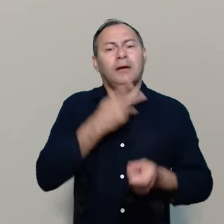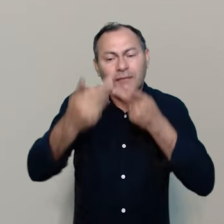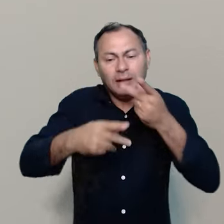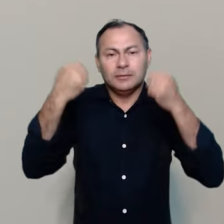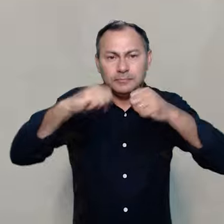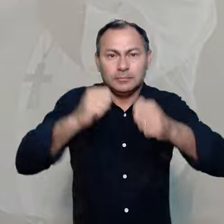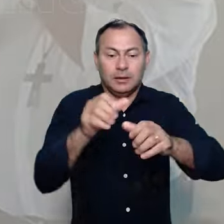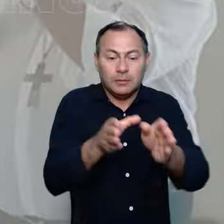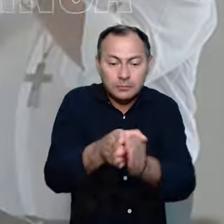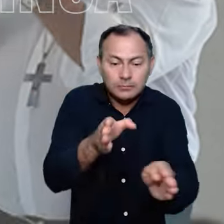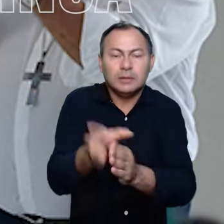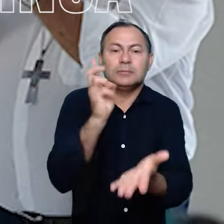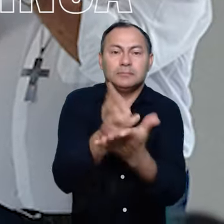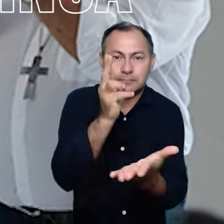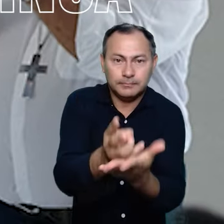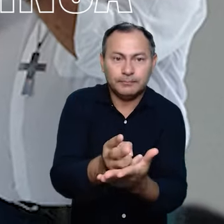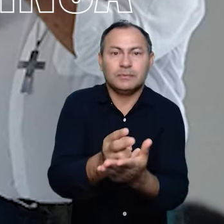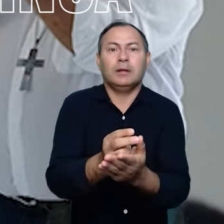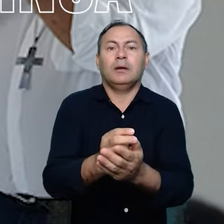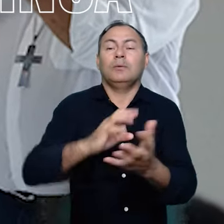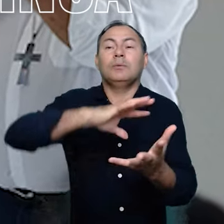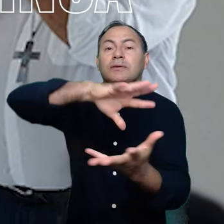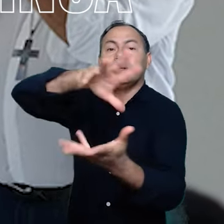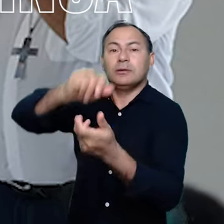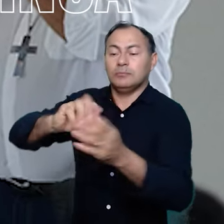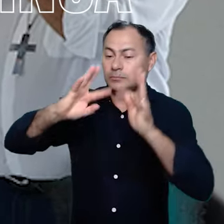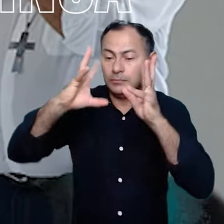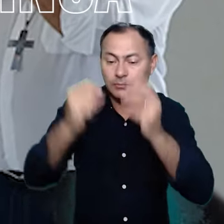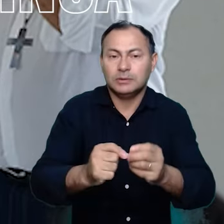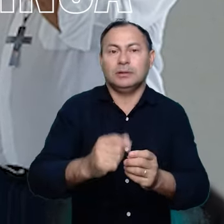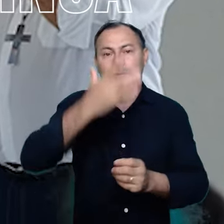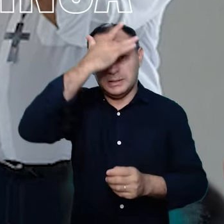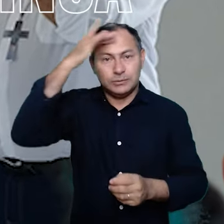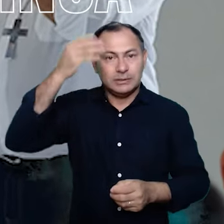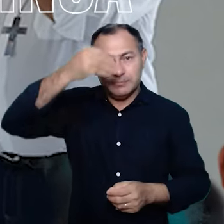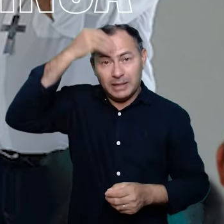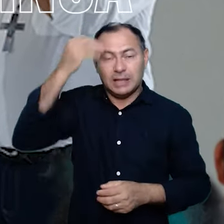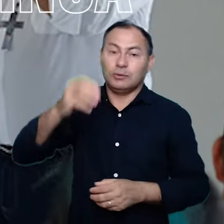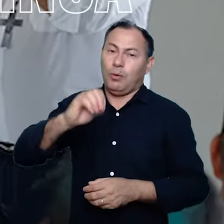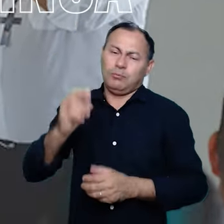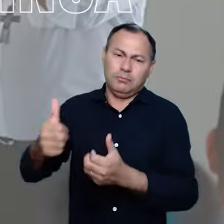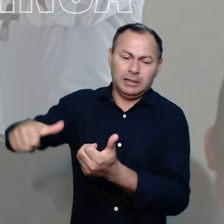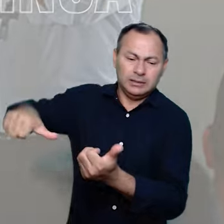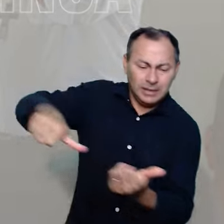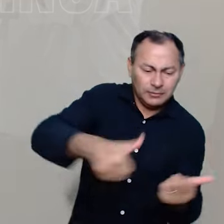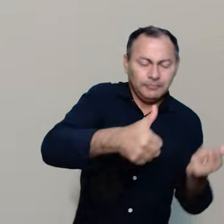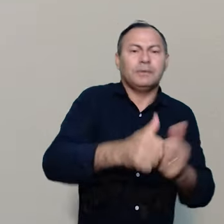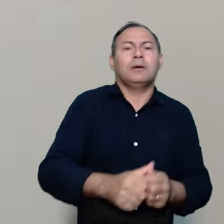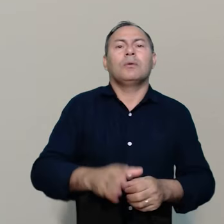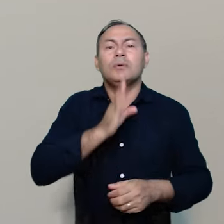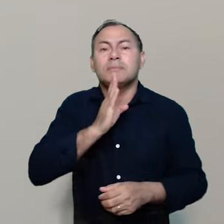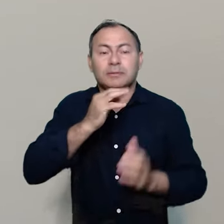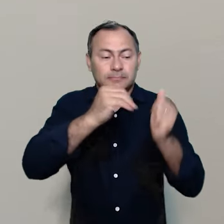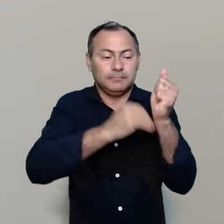necessidade de uma formação contínua e universal para todos os batizados, uma vez que o conhecimento do